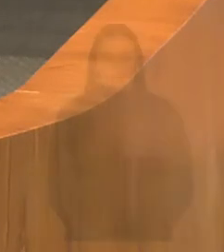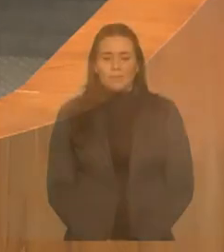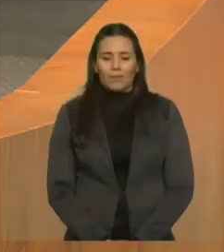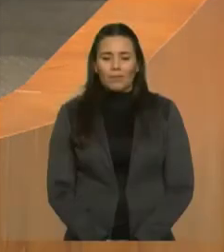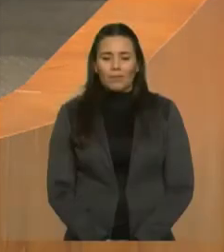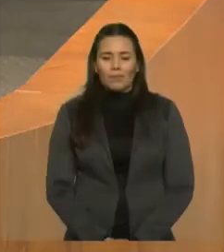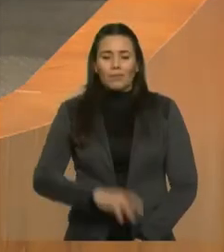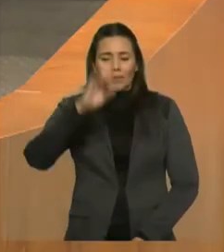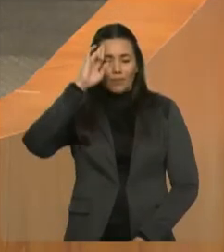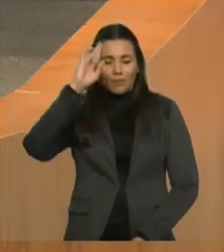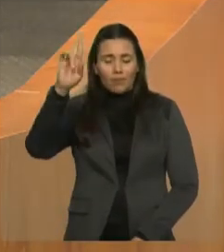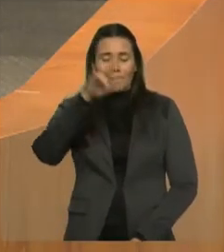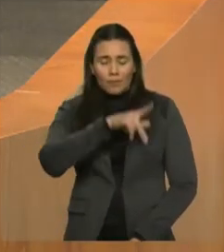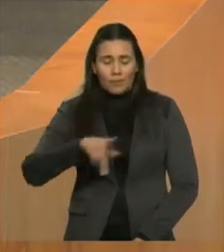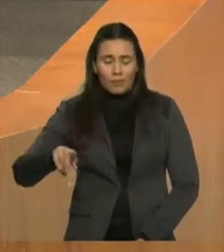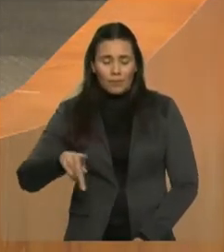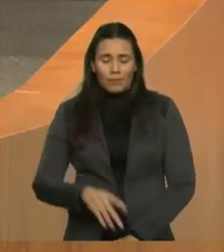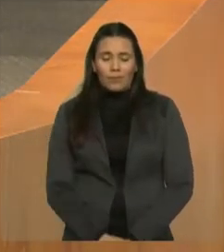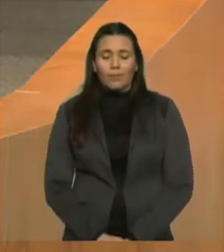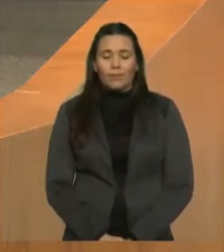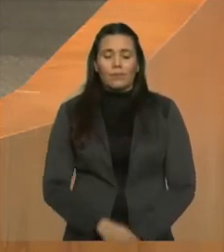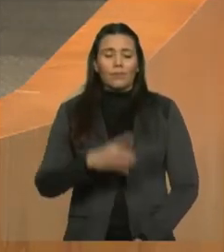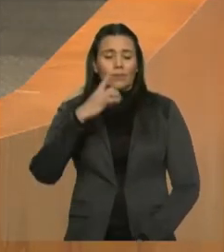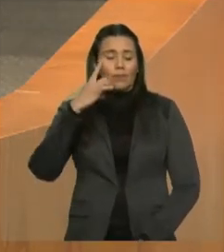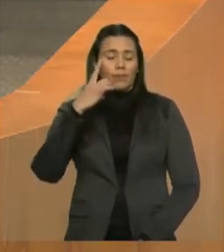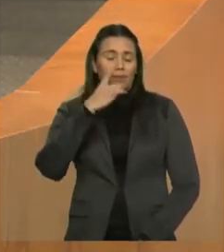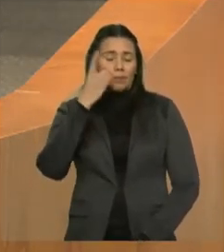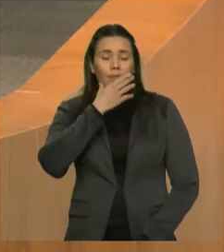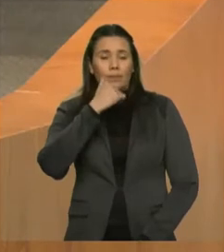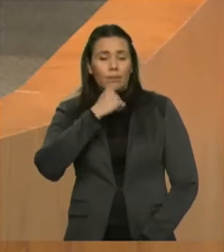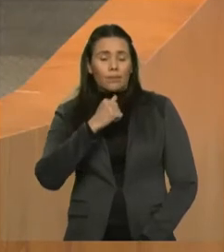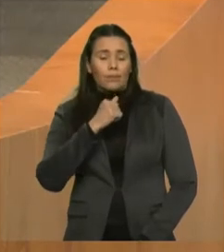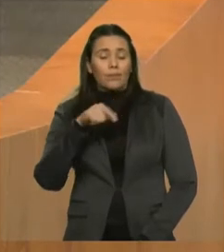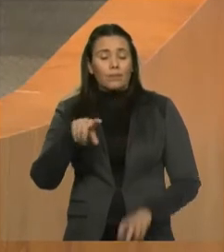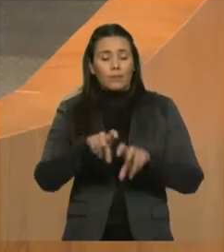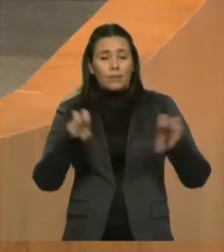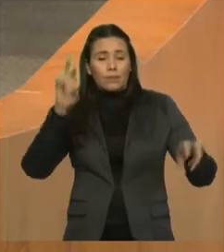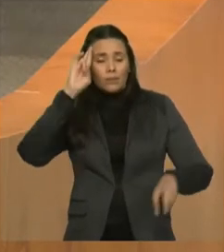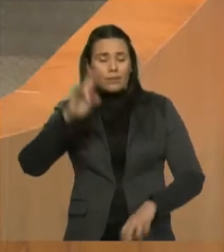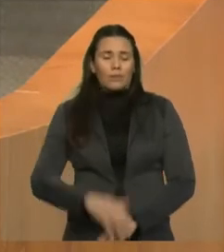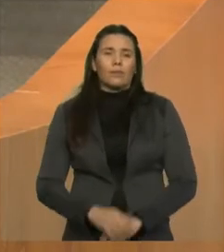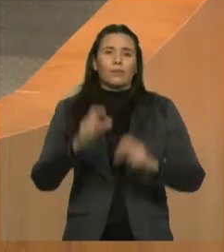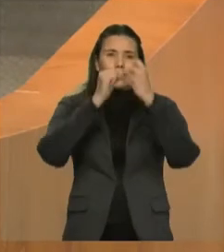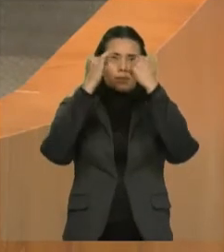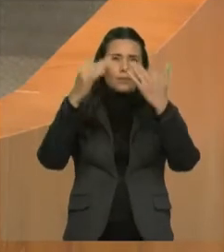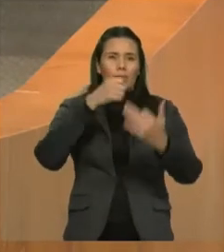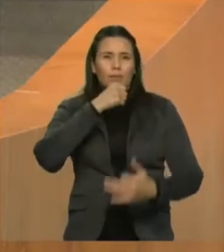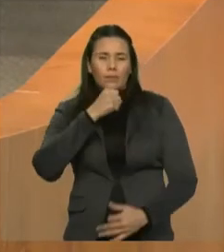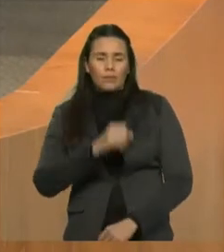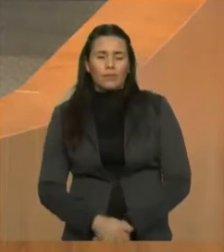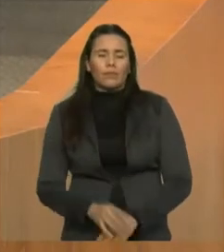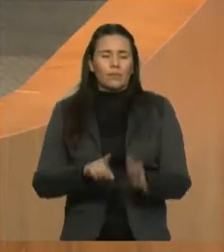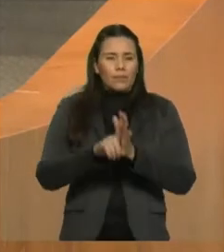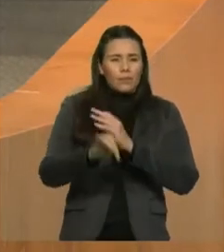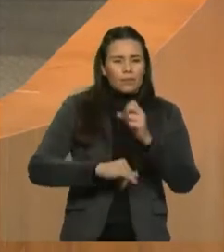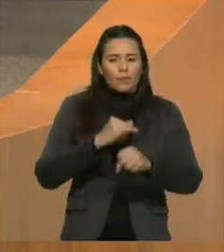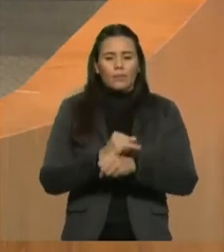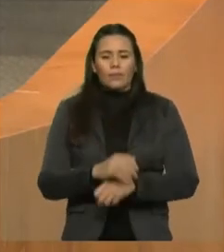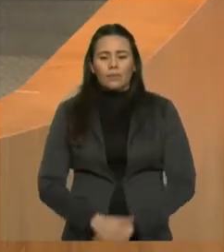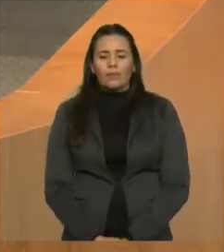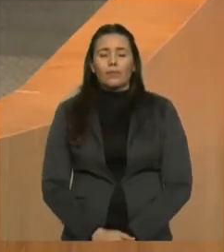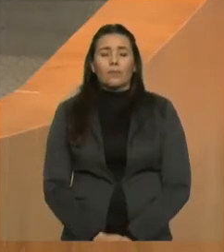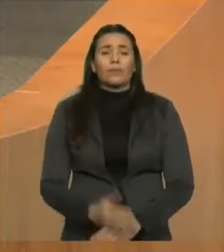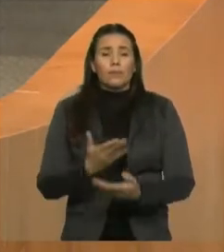Senhor Presidente, demais membros da mesa, senhores e senhores deputados, galeria, imprensa, internautas, aqueles que estão nos acompanhando por meio das redes